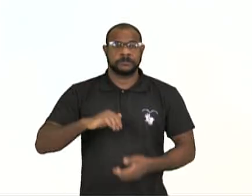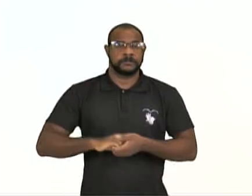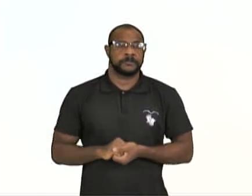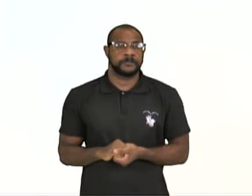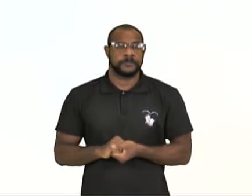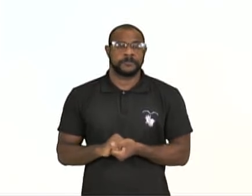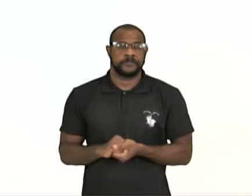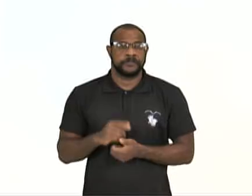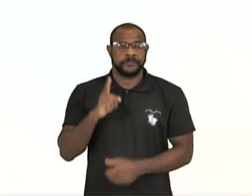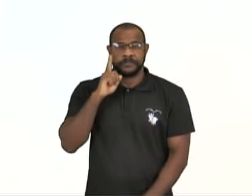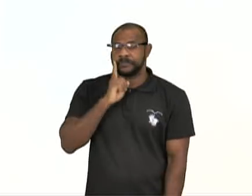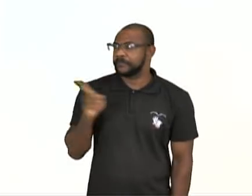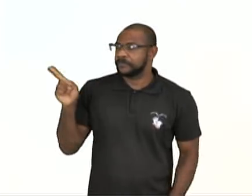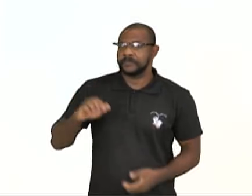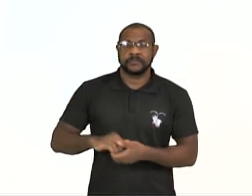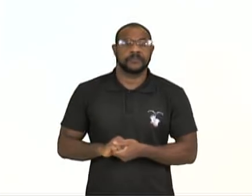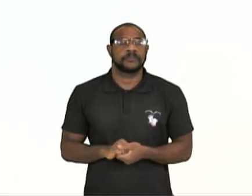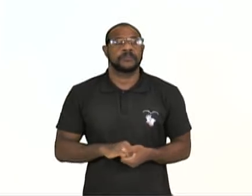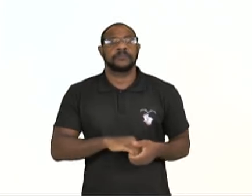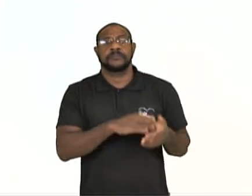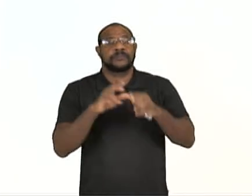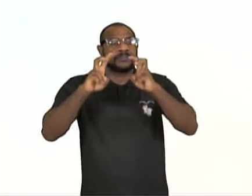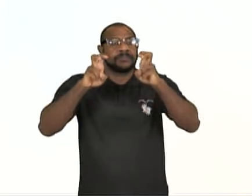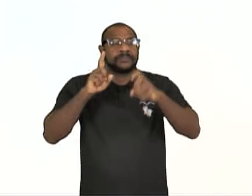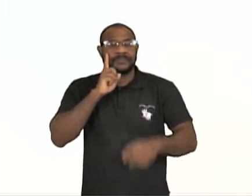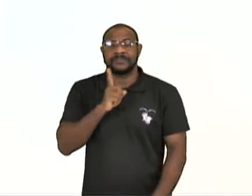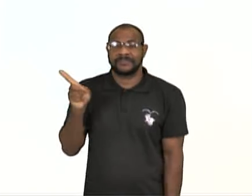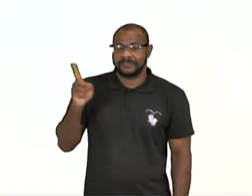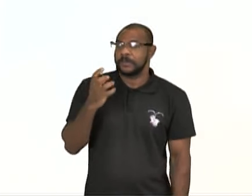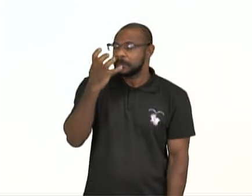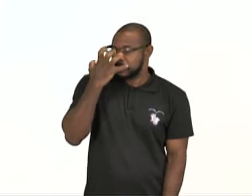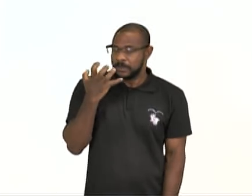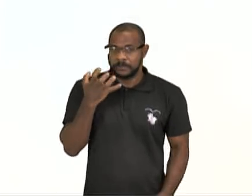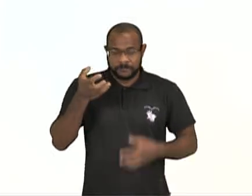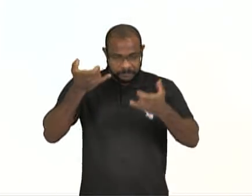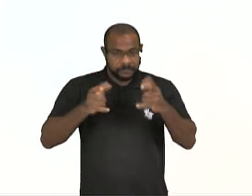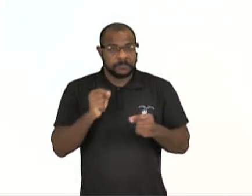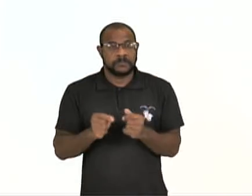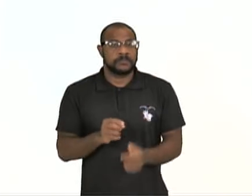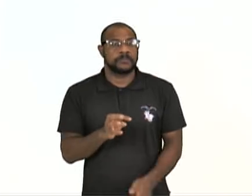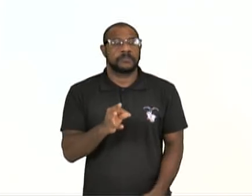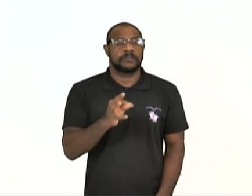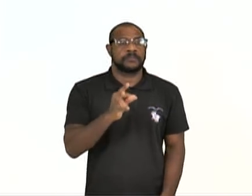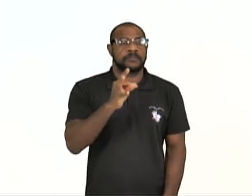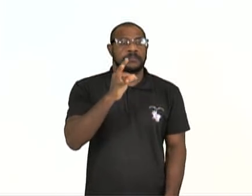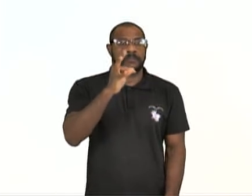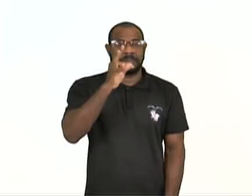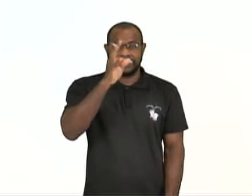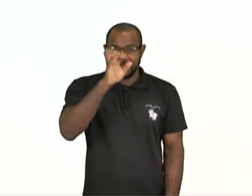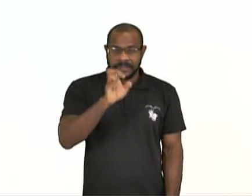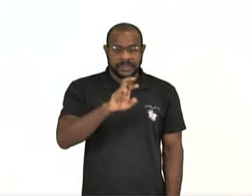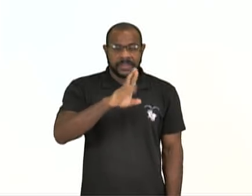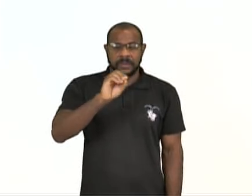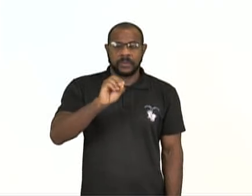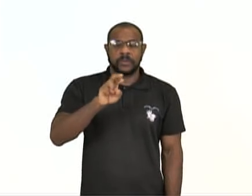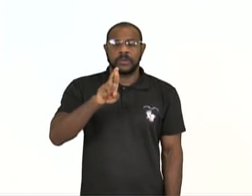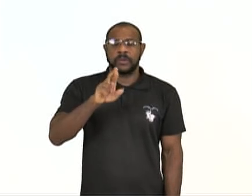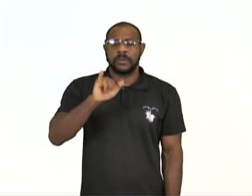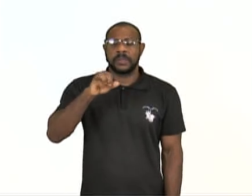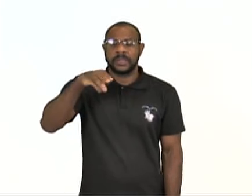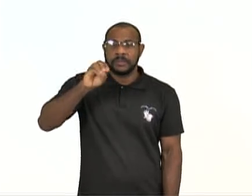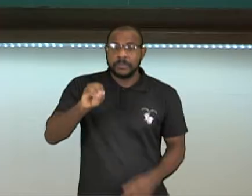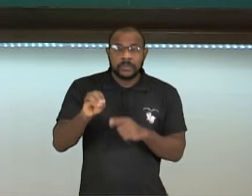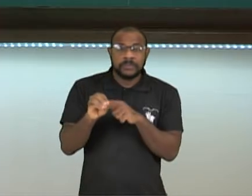Gente, um outro assunto bem sério que a gente tem que falar é o terror, praticado por